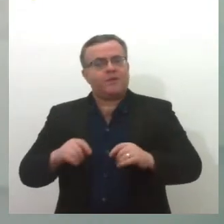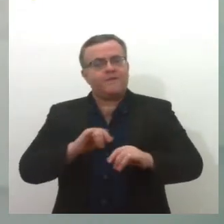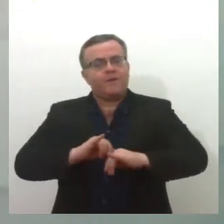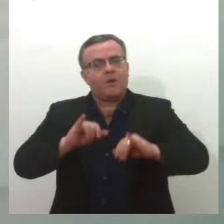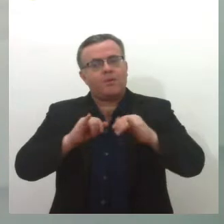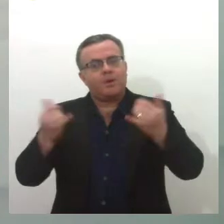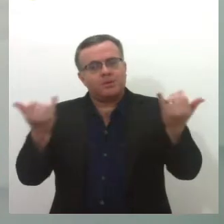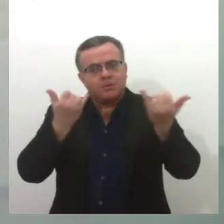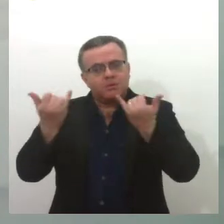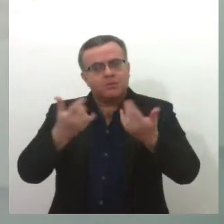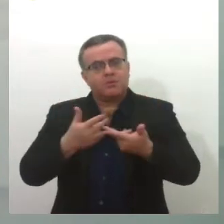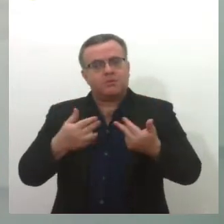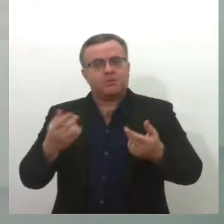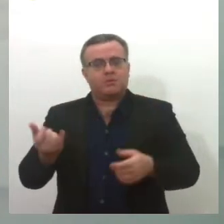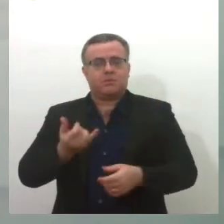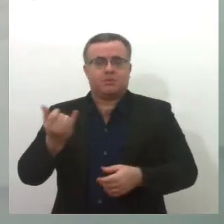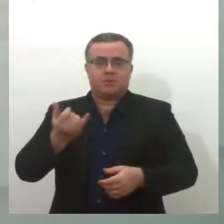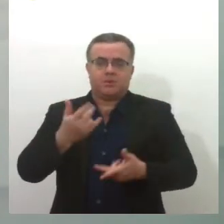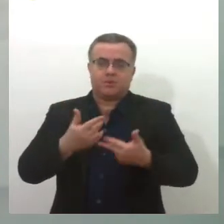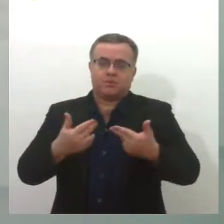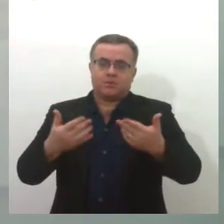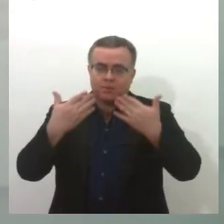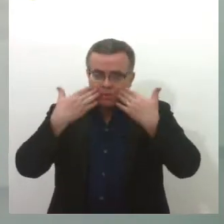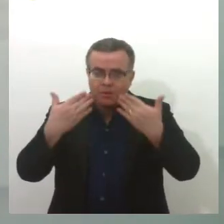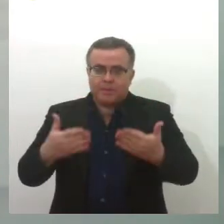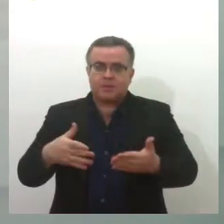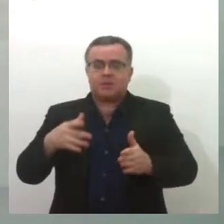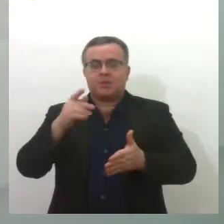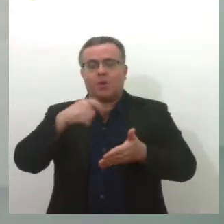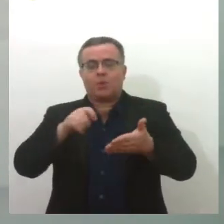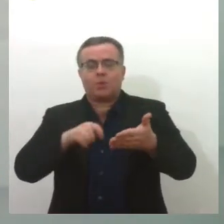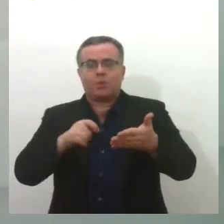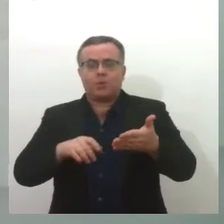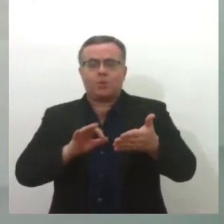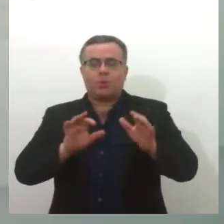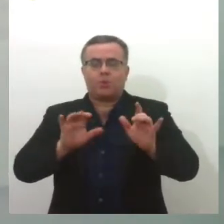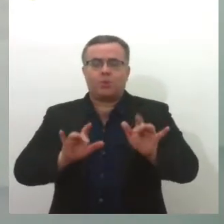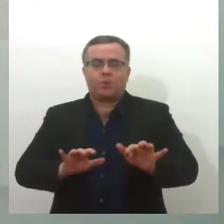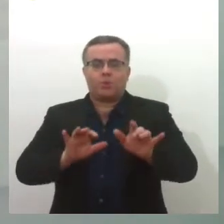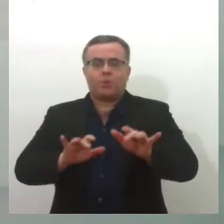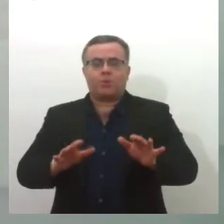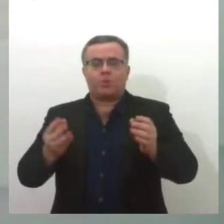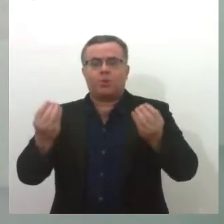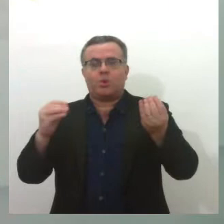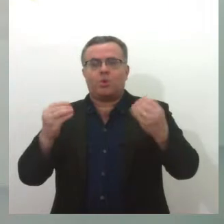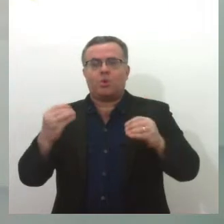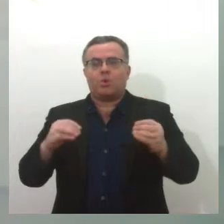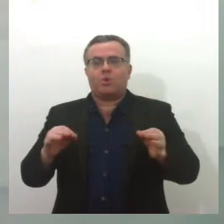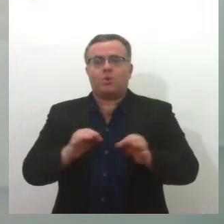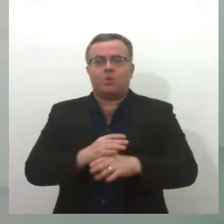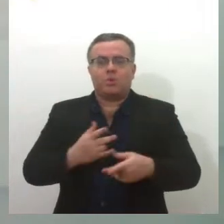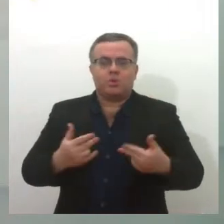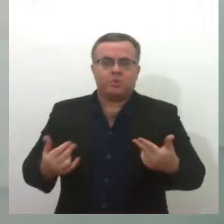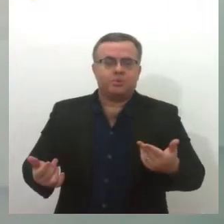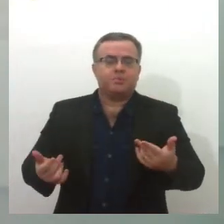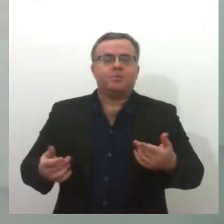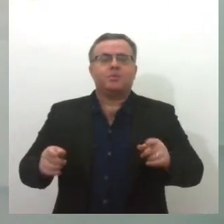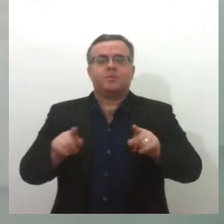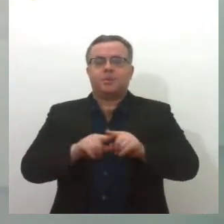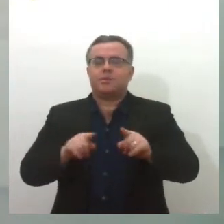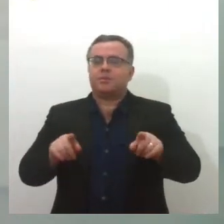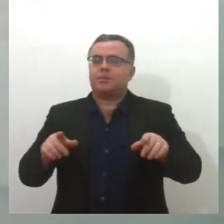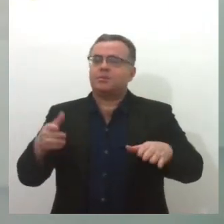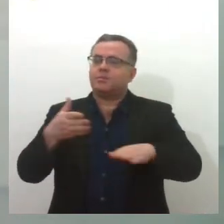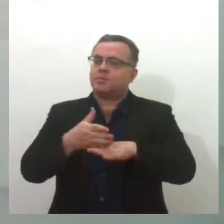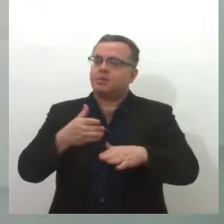sobre essa exposição. E vale lembrar também que tem muito conteúdo do Parlamento Sergipano nas nossas redes sociais. No Twitter e no Facebook,